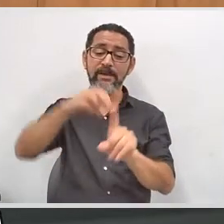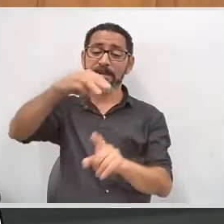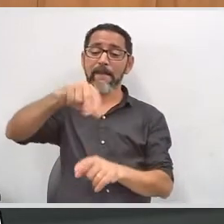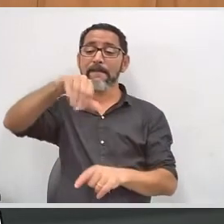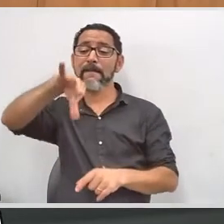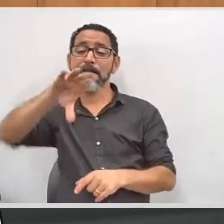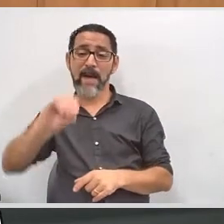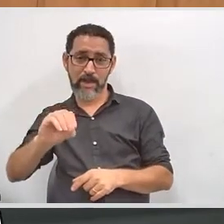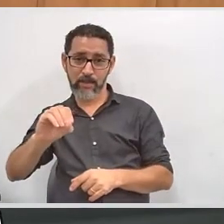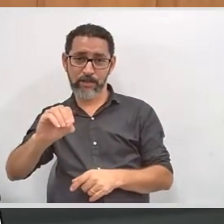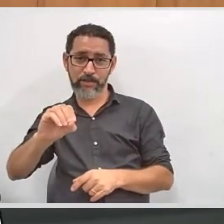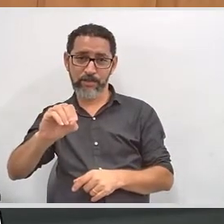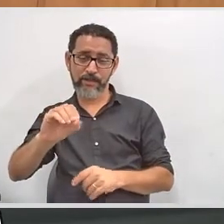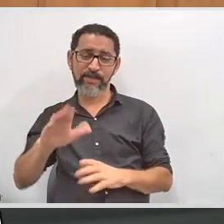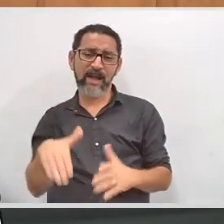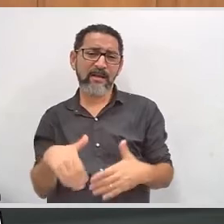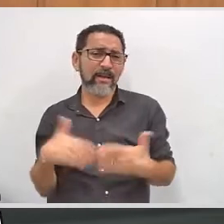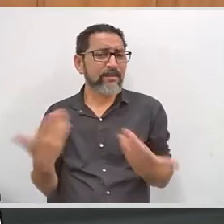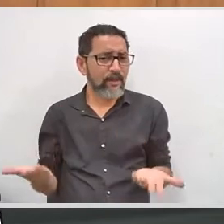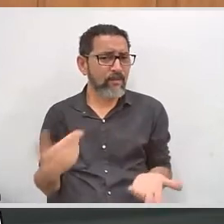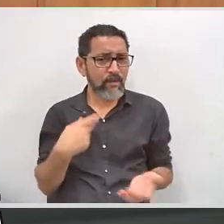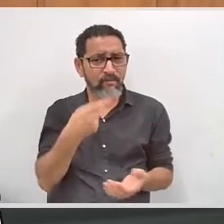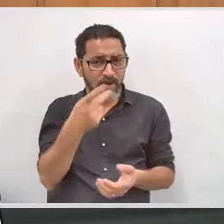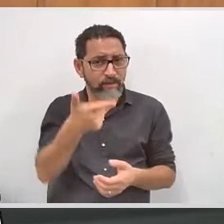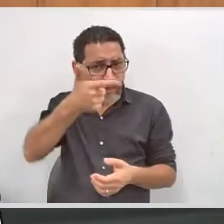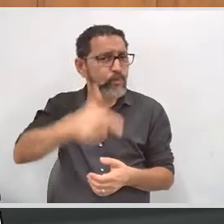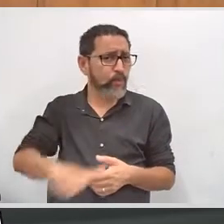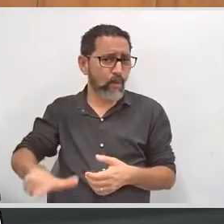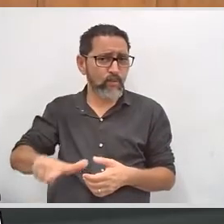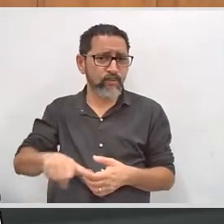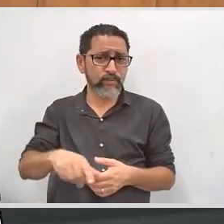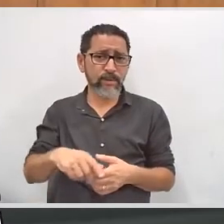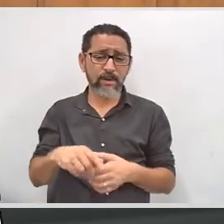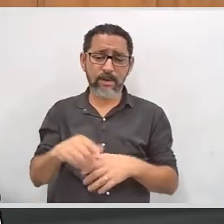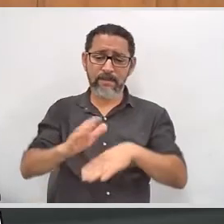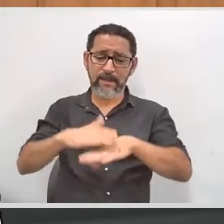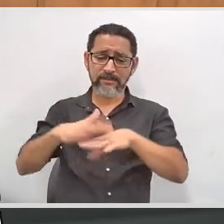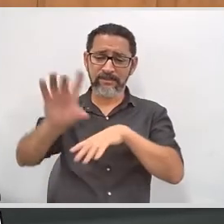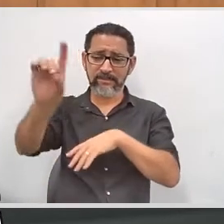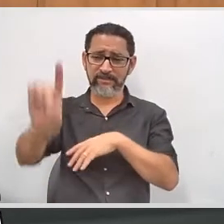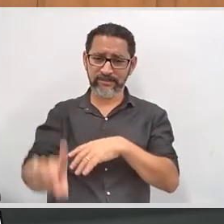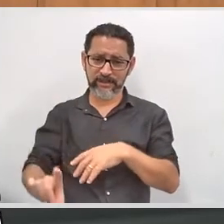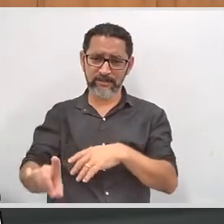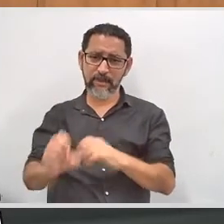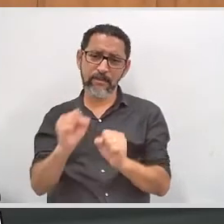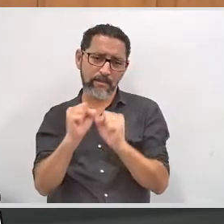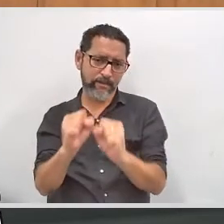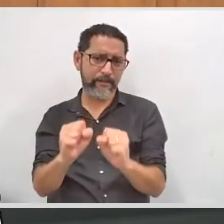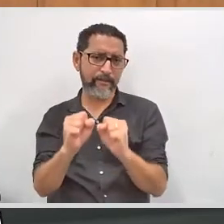fechamento do cadastro eleitoral. Por isso, reitero que seria interessante as pessoas interessadas